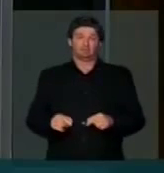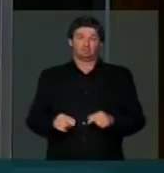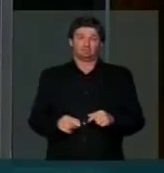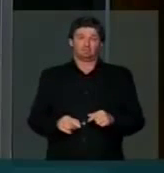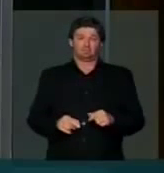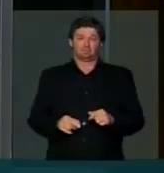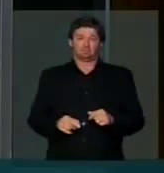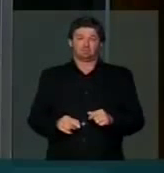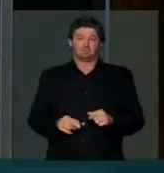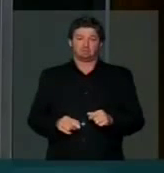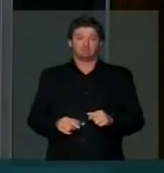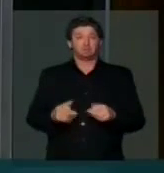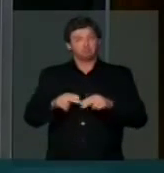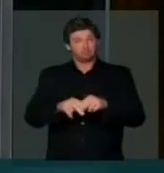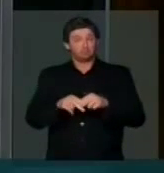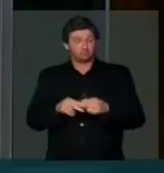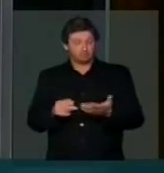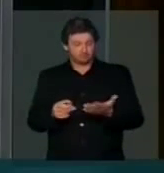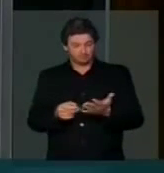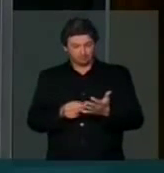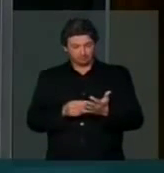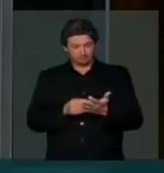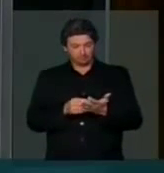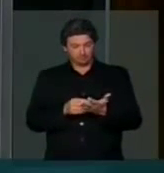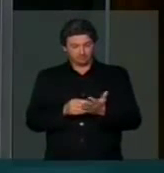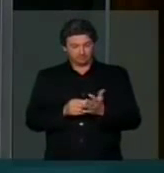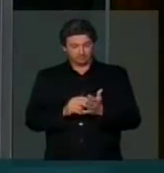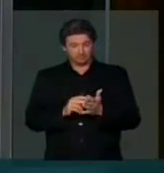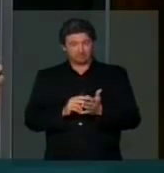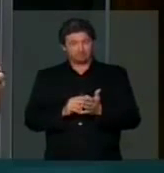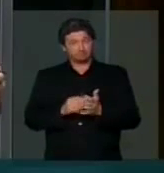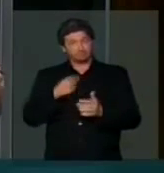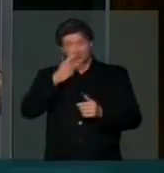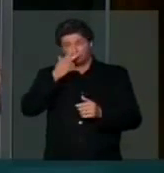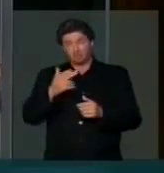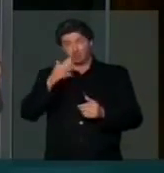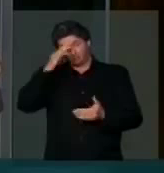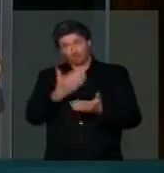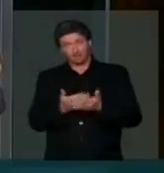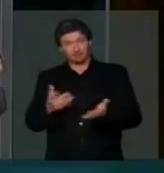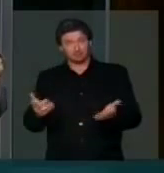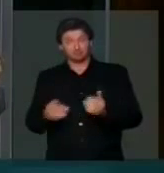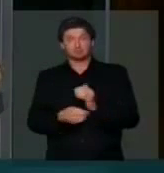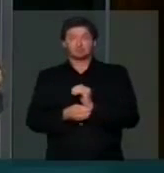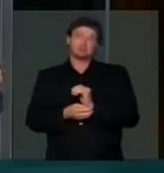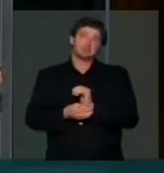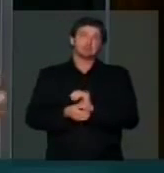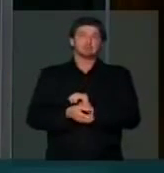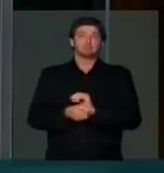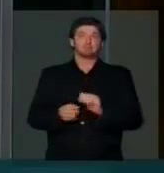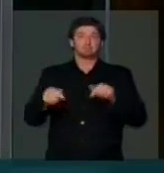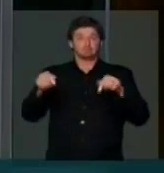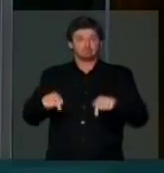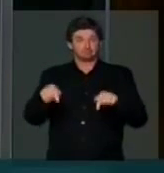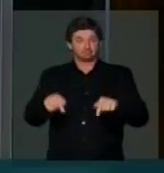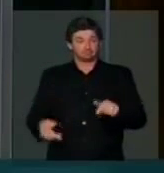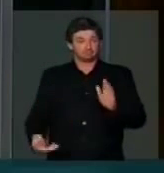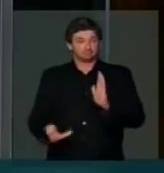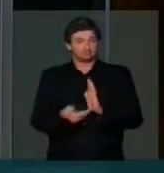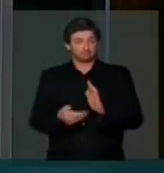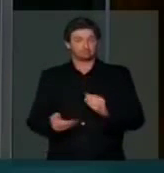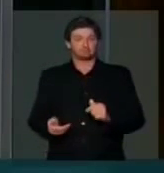no país. Por isso, eu acredito, Sr. Presidente, que esta casa,